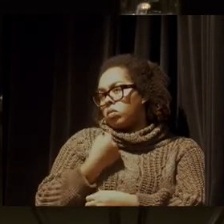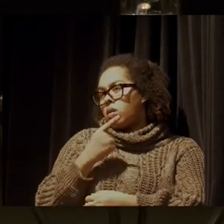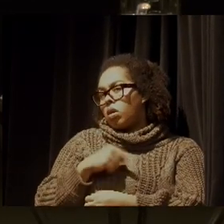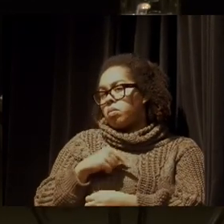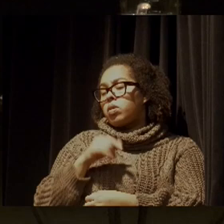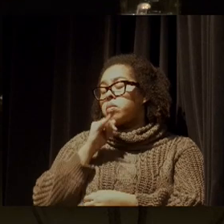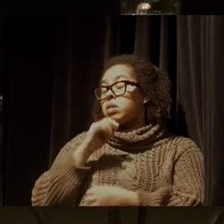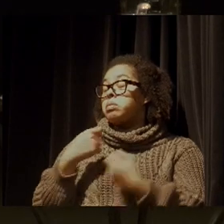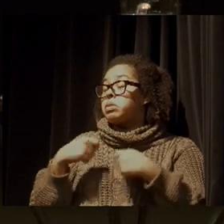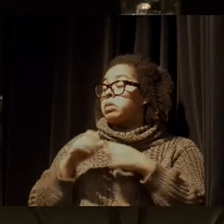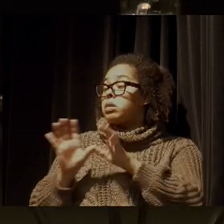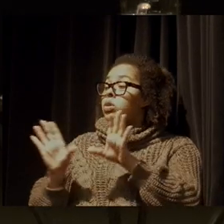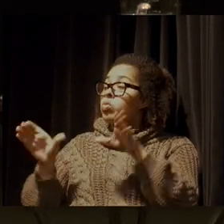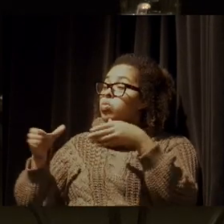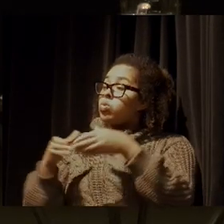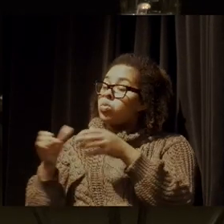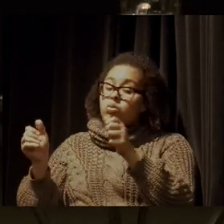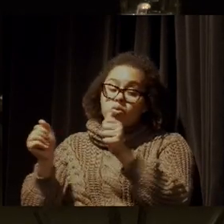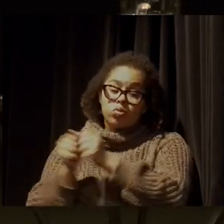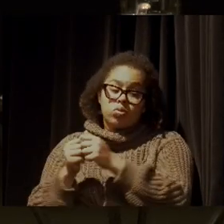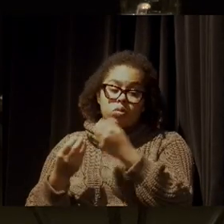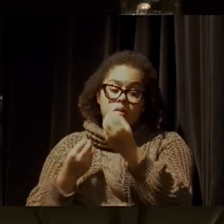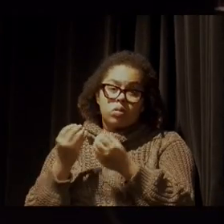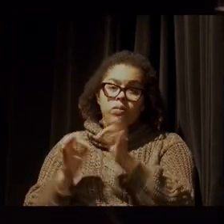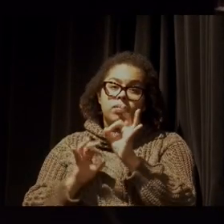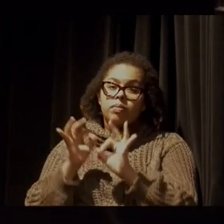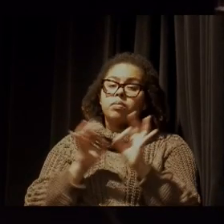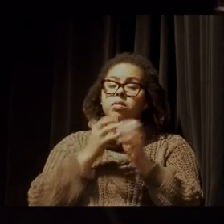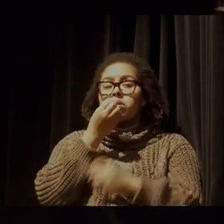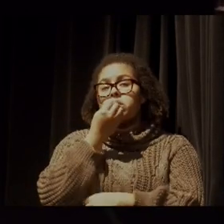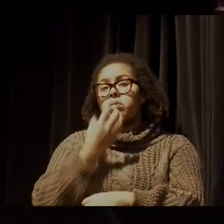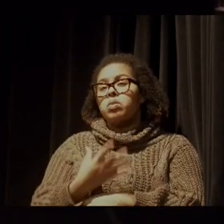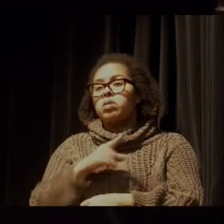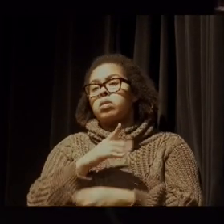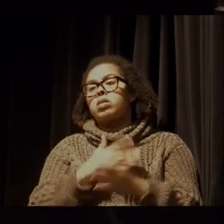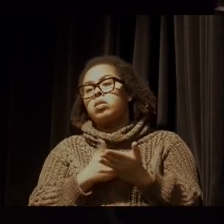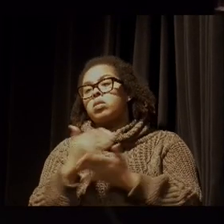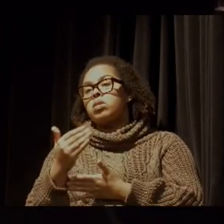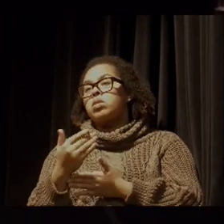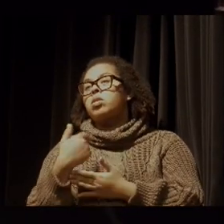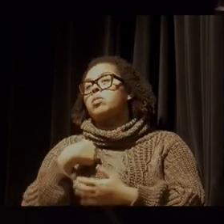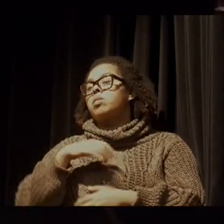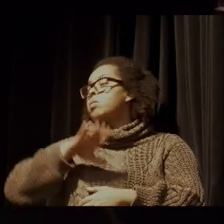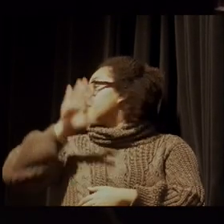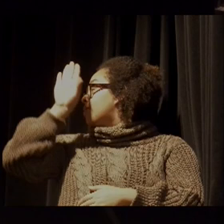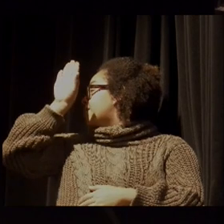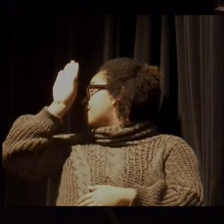difícil você mudar alguma coisa. então, como é que você equilibra? Que bom que você começou por mim, porque,